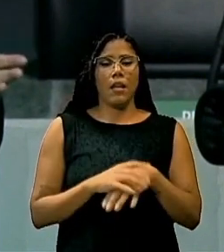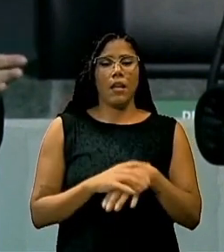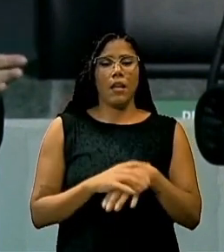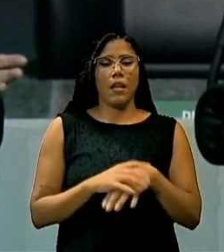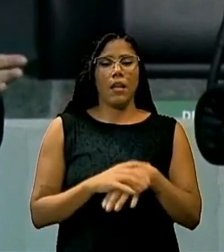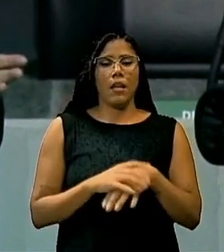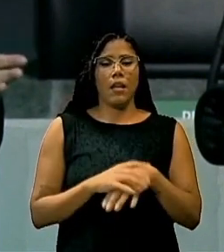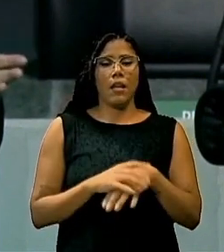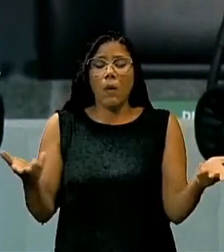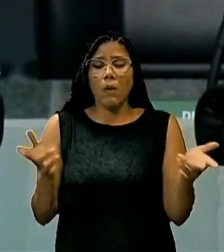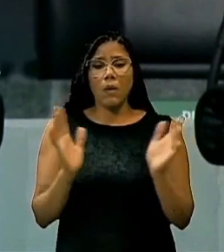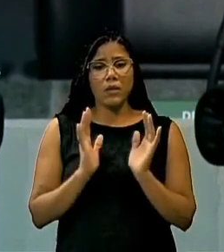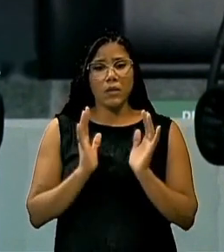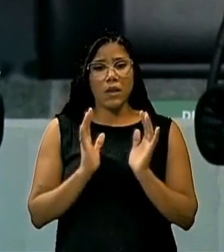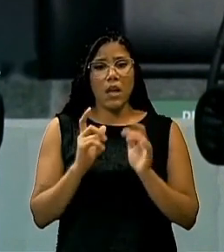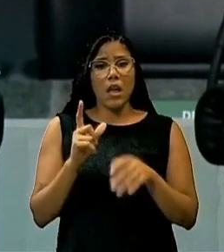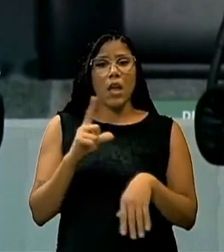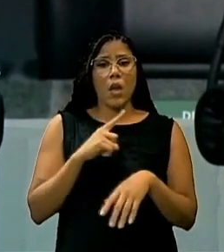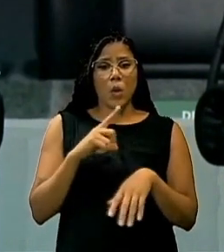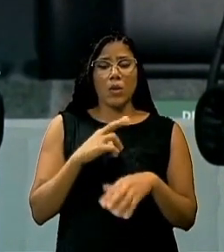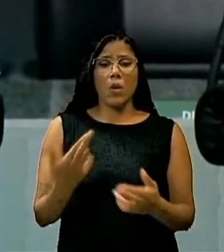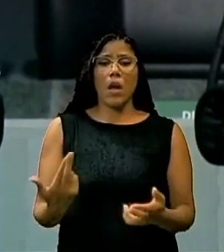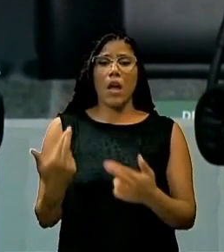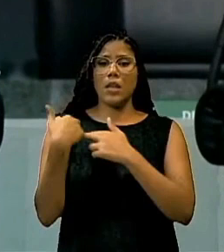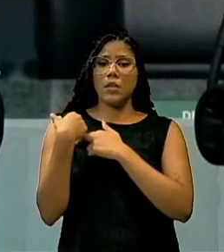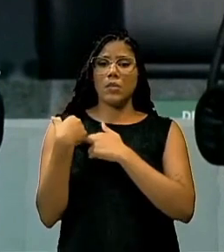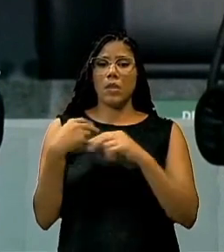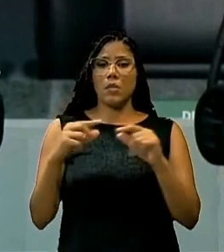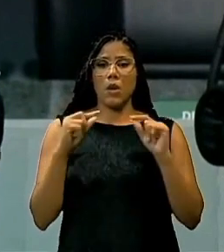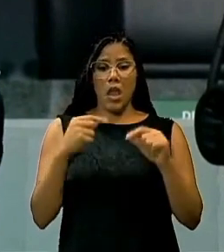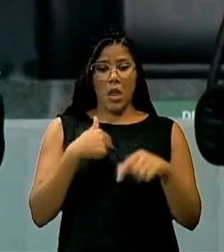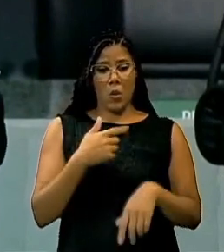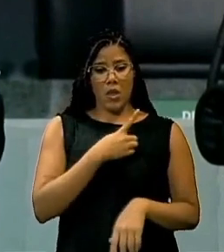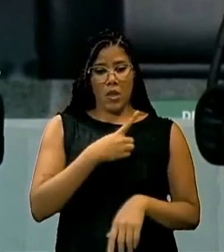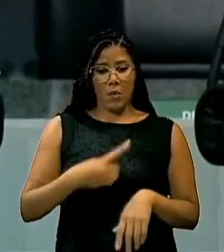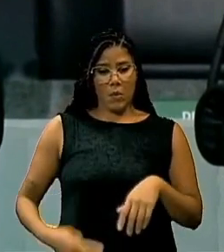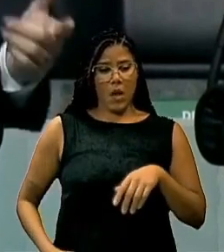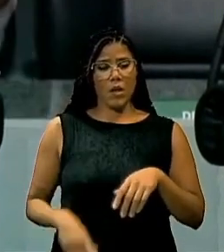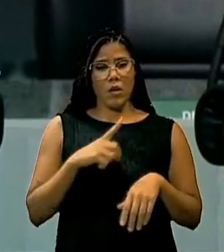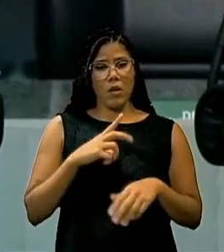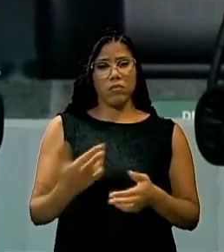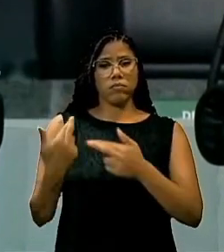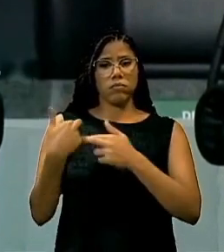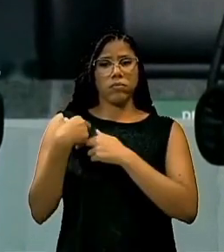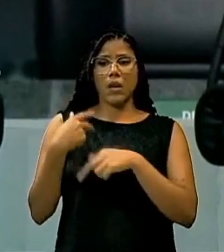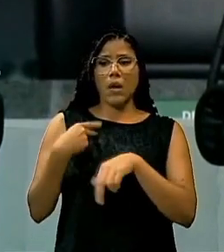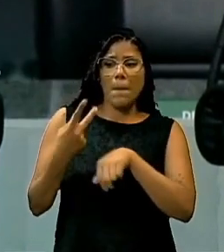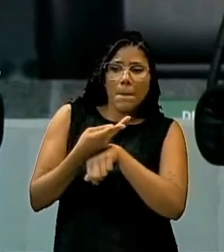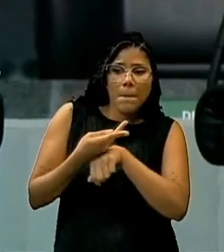alguma coisa. E eu tenho a responsabilidade, enquanto parlamentar, de procurar saber o que está acontecendo.